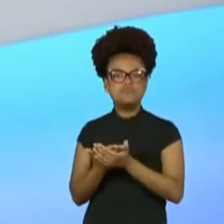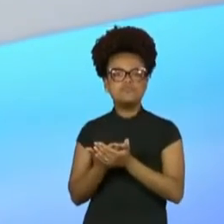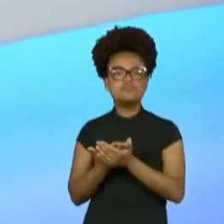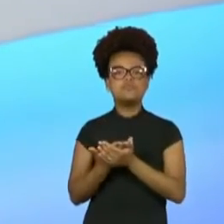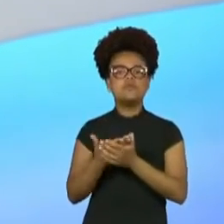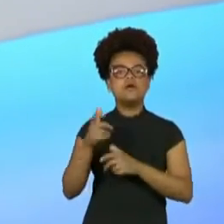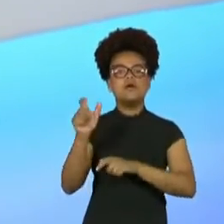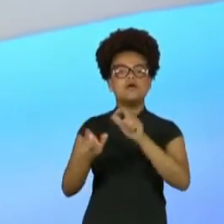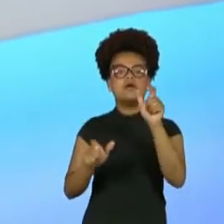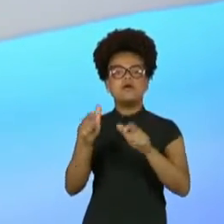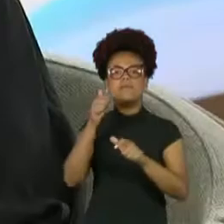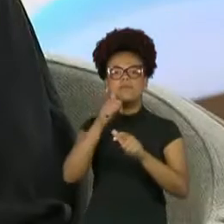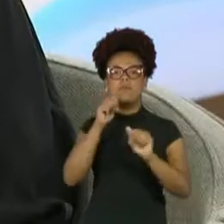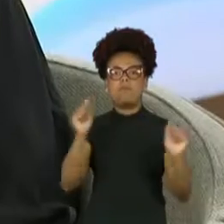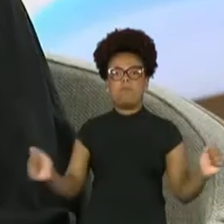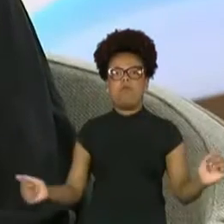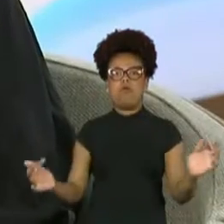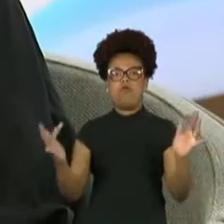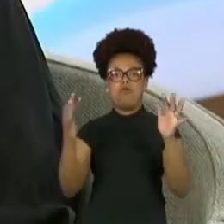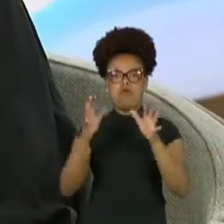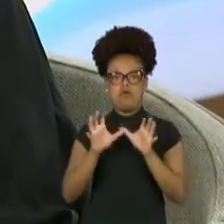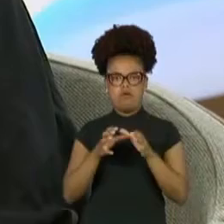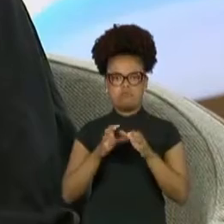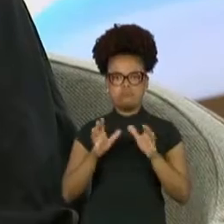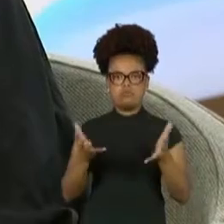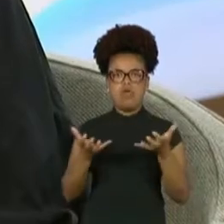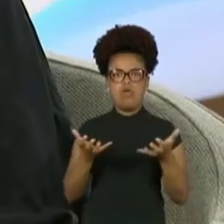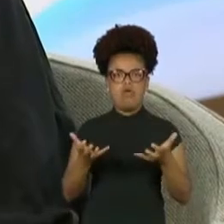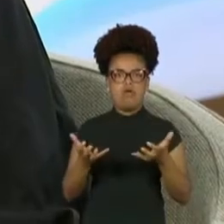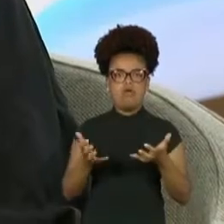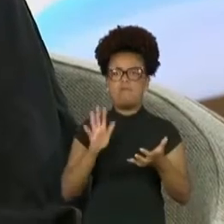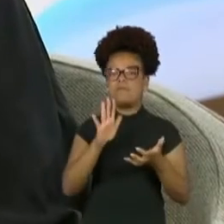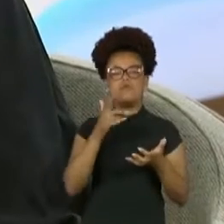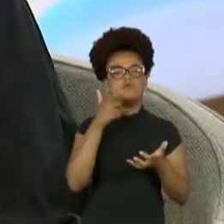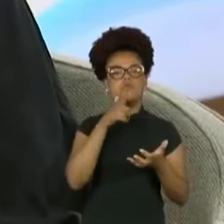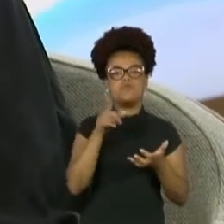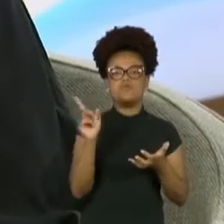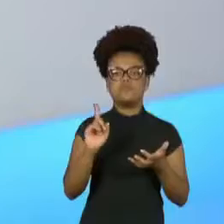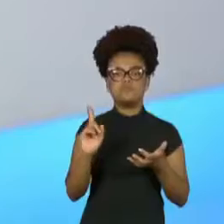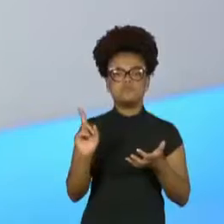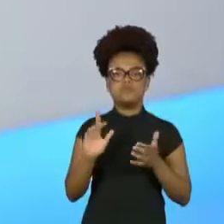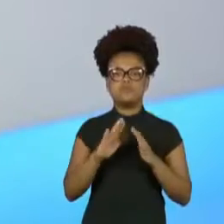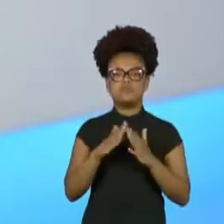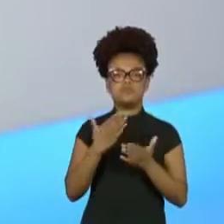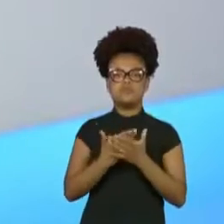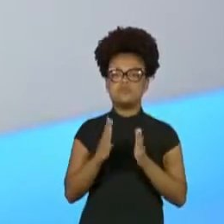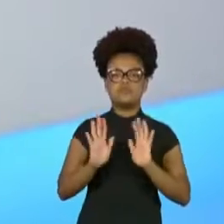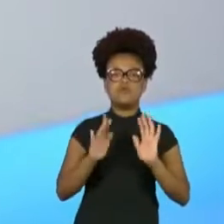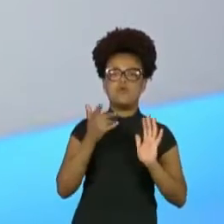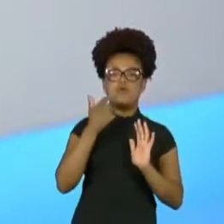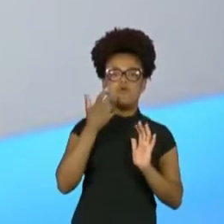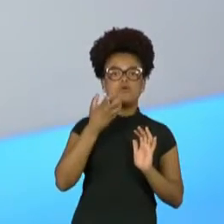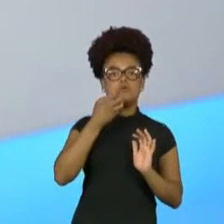mas eu adotei quatro, né? São três meninas e um menino.